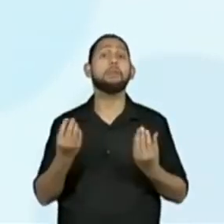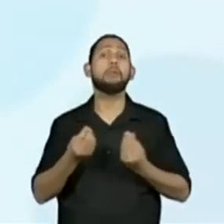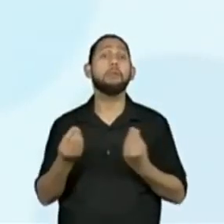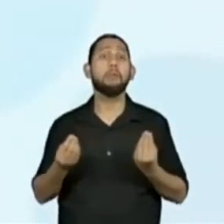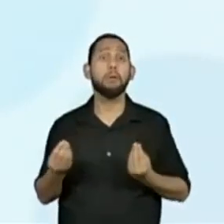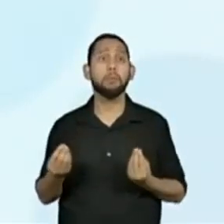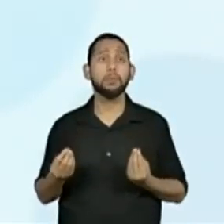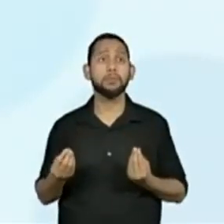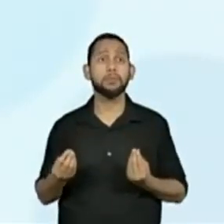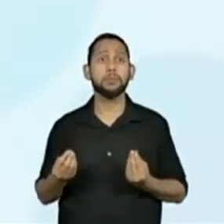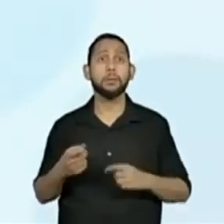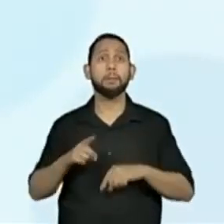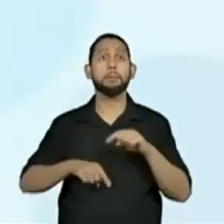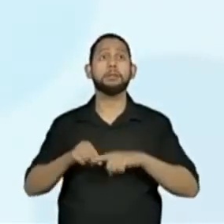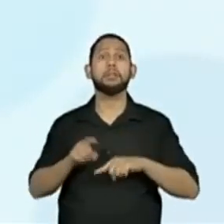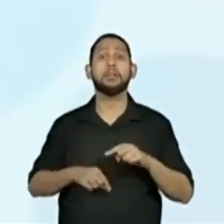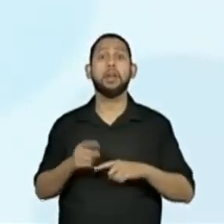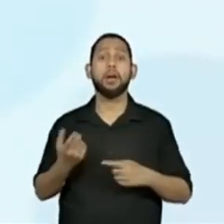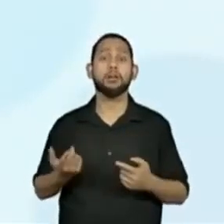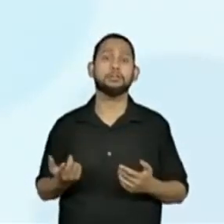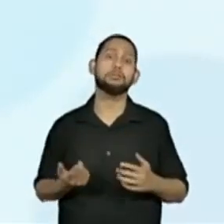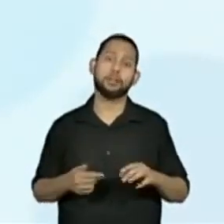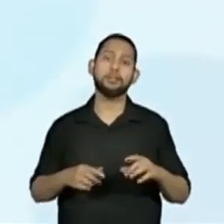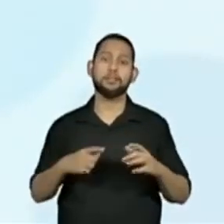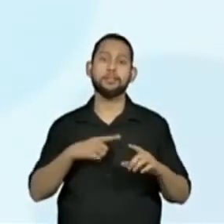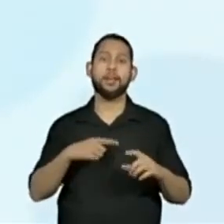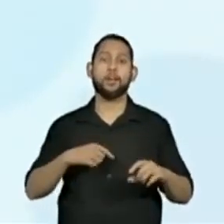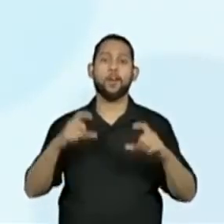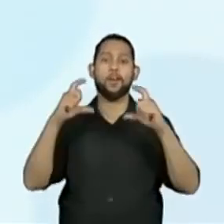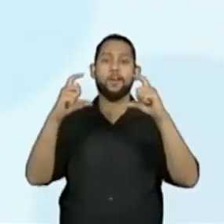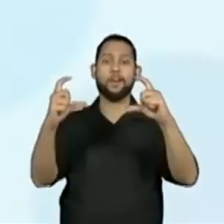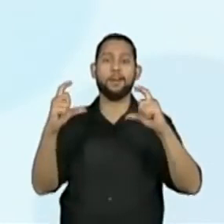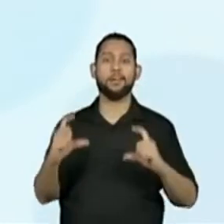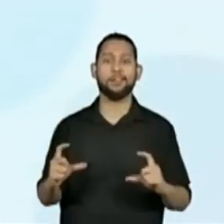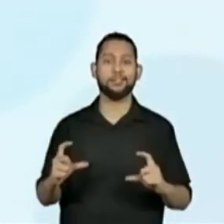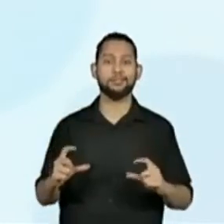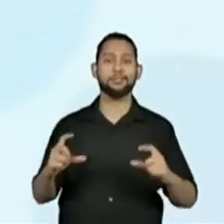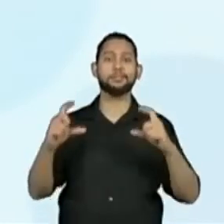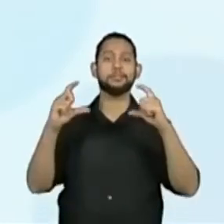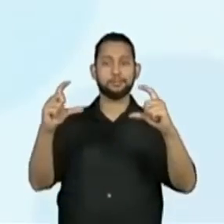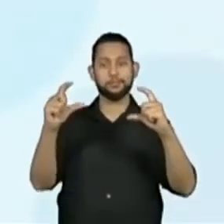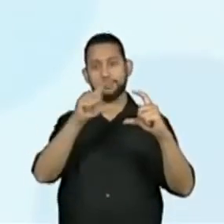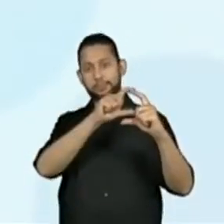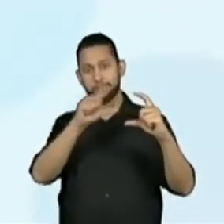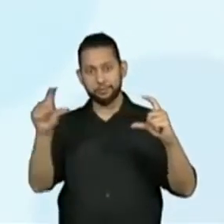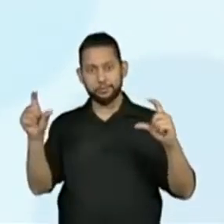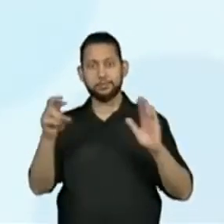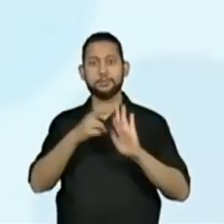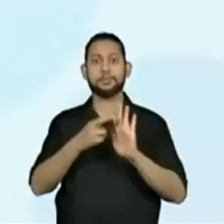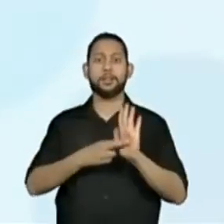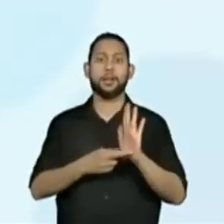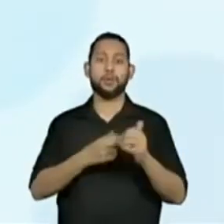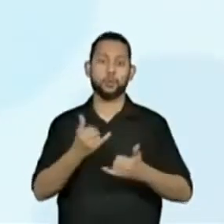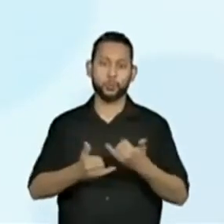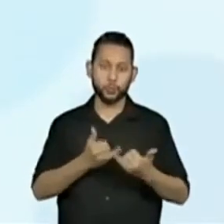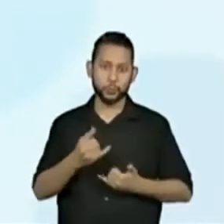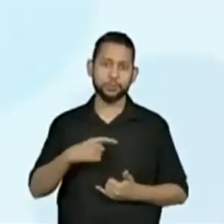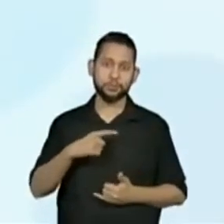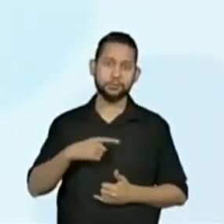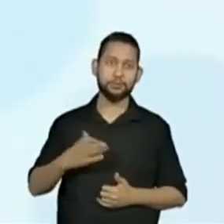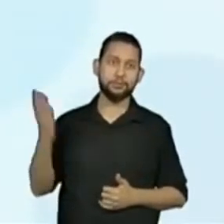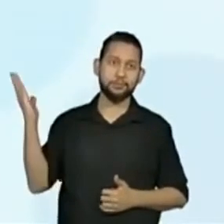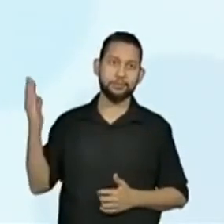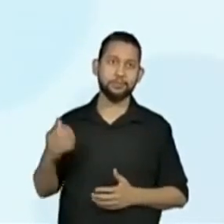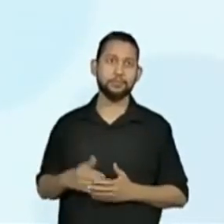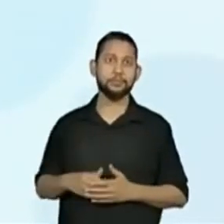informação sobre os materiais, professora? Primeira parte desse texto de regras de jogo. Na primeira parte. Então, olha lá,